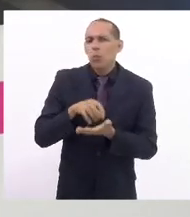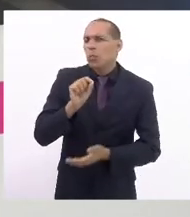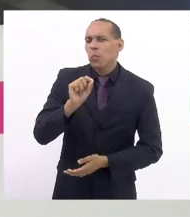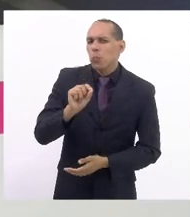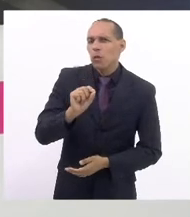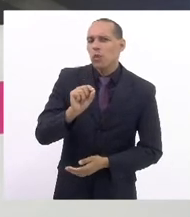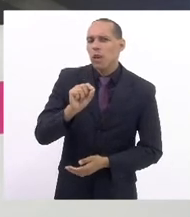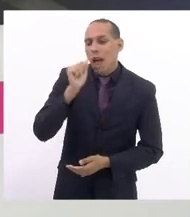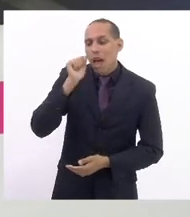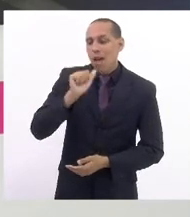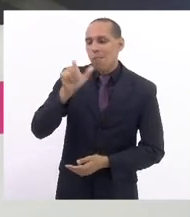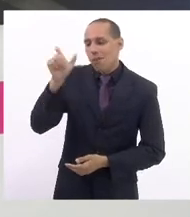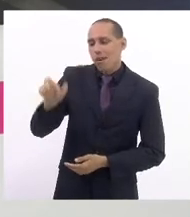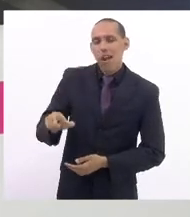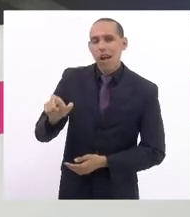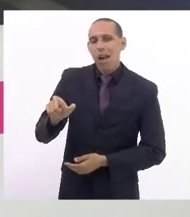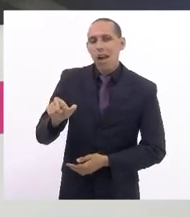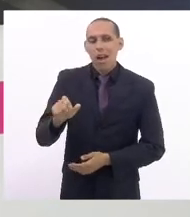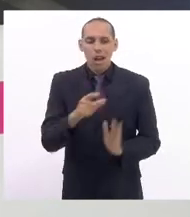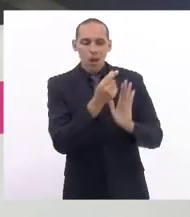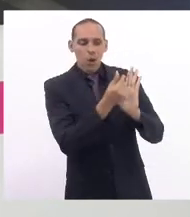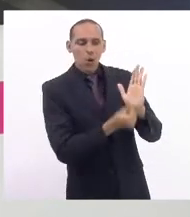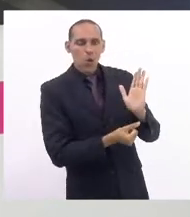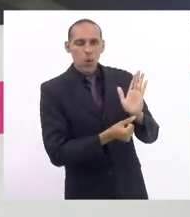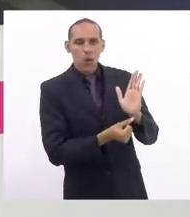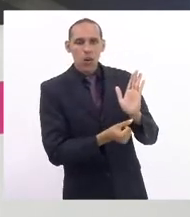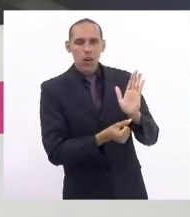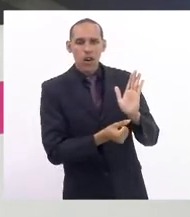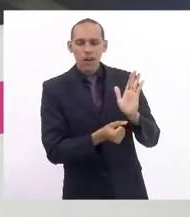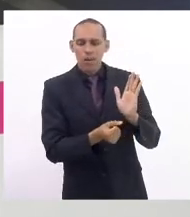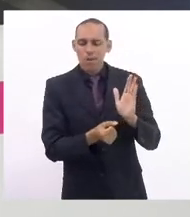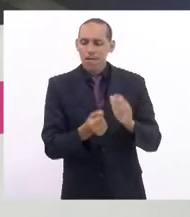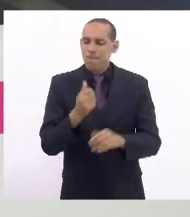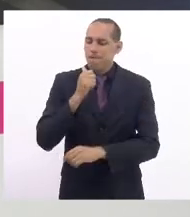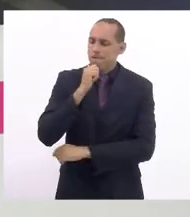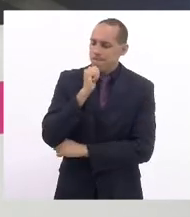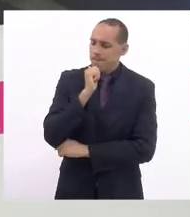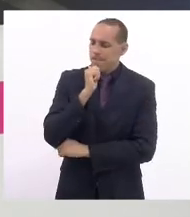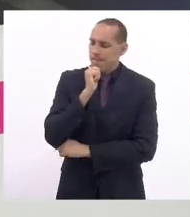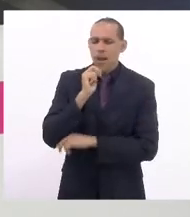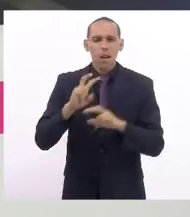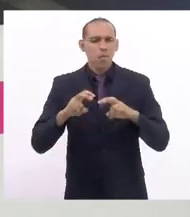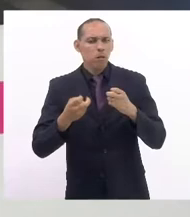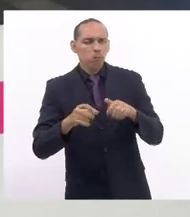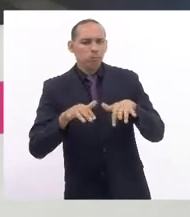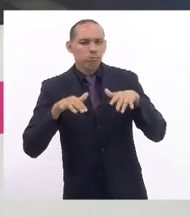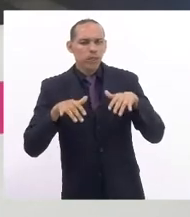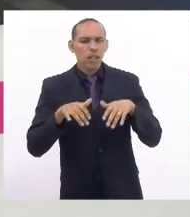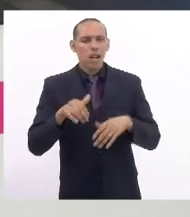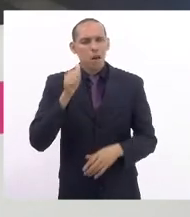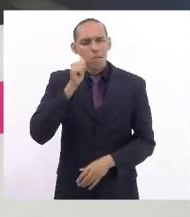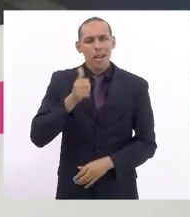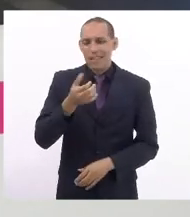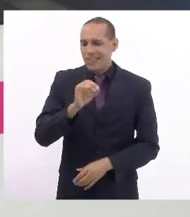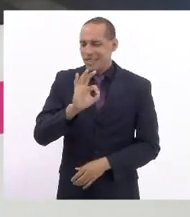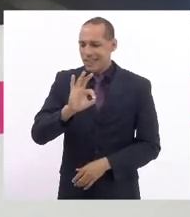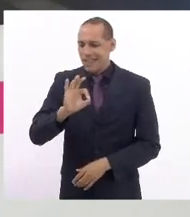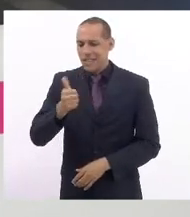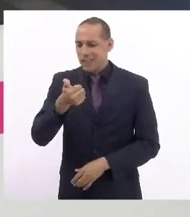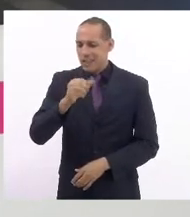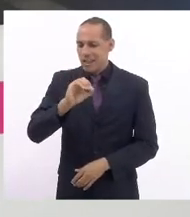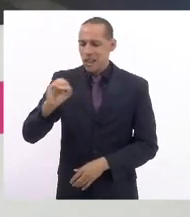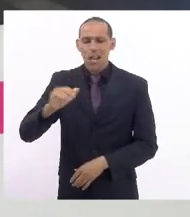das mulheres e o orçamento e quando a gente olha nós fizemos plenárias com mais de 100 mulheres deputada Alana